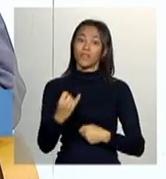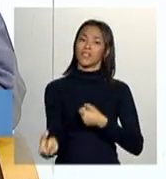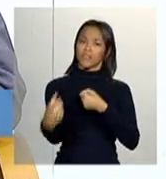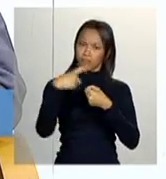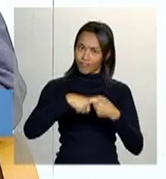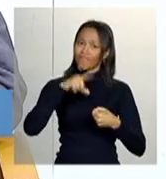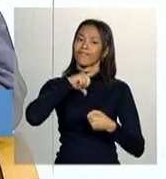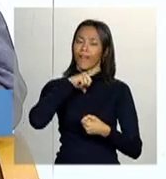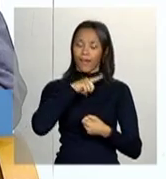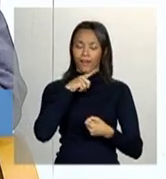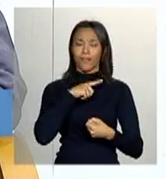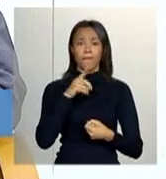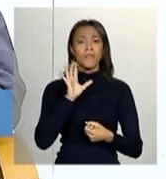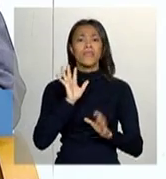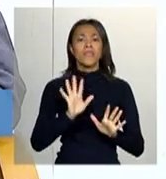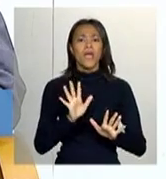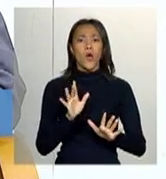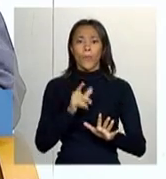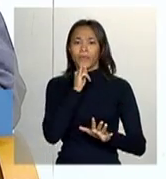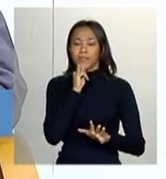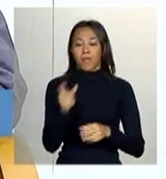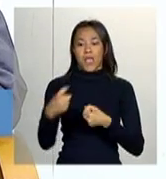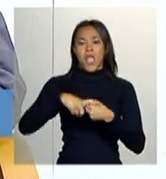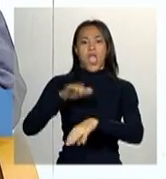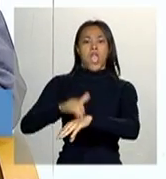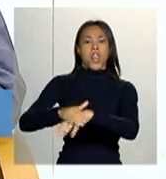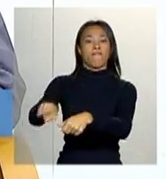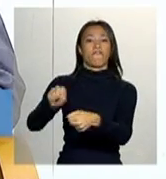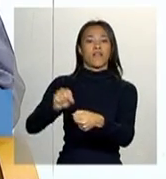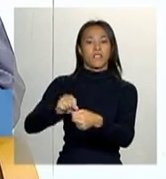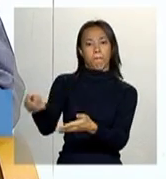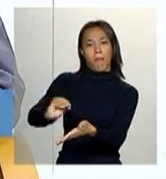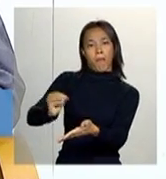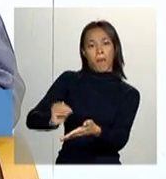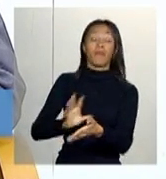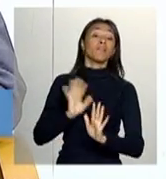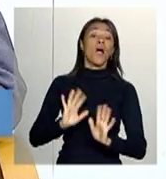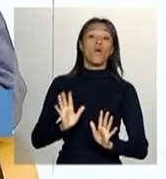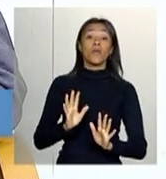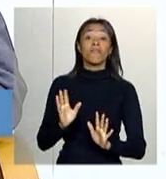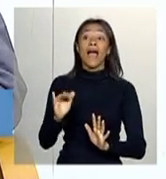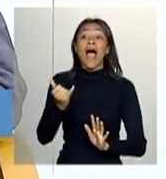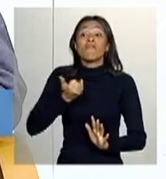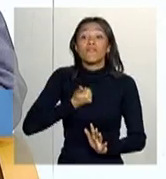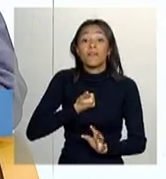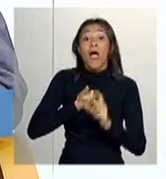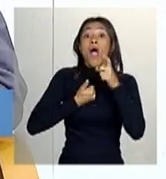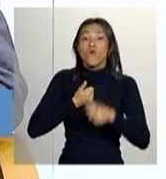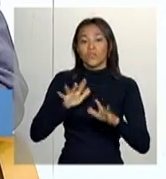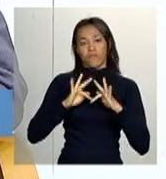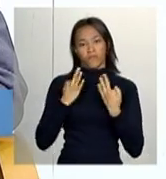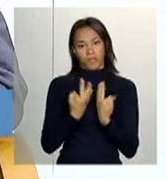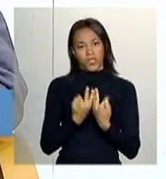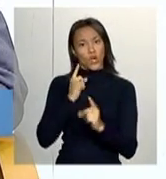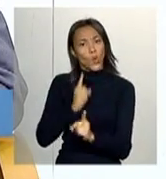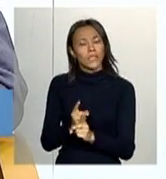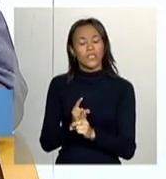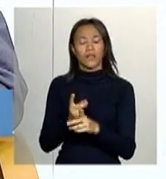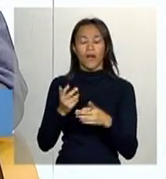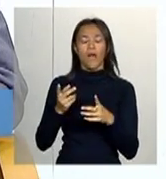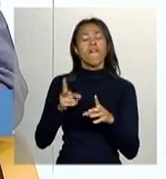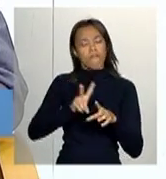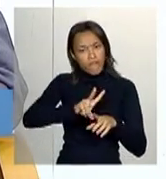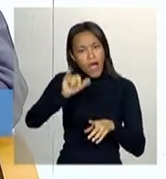façam, não no sentido de que o parceiro vai fazer o cadastramento, mas ele vai indicar onde é que está essa família, né? Vai poder, às vezes,